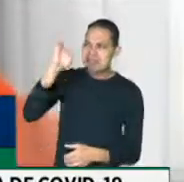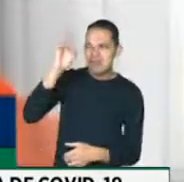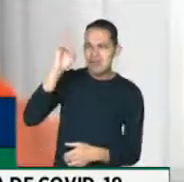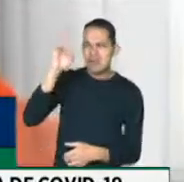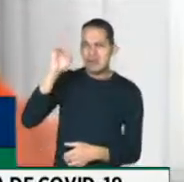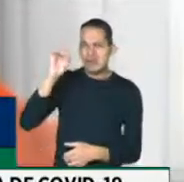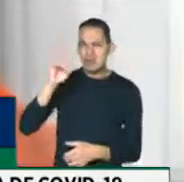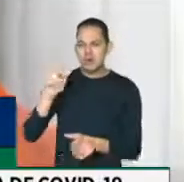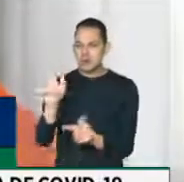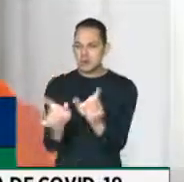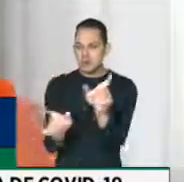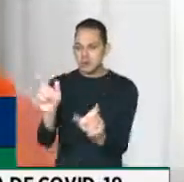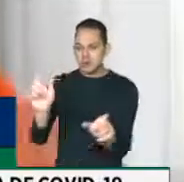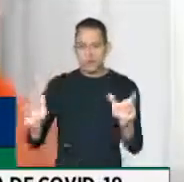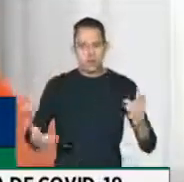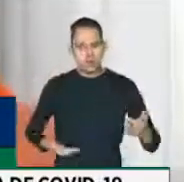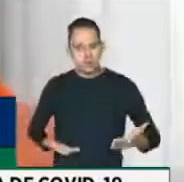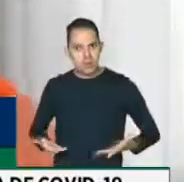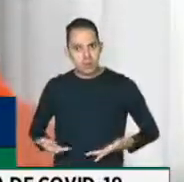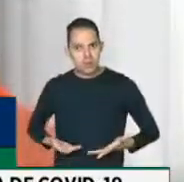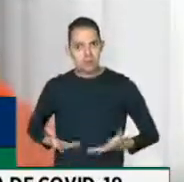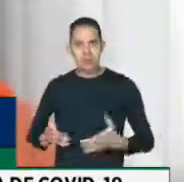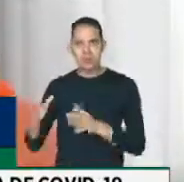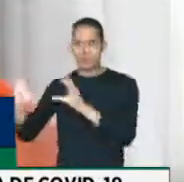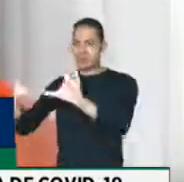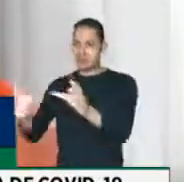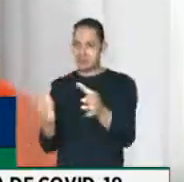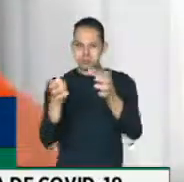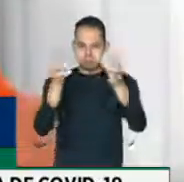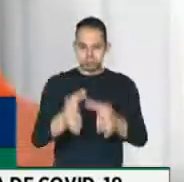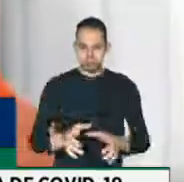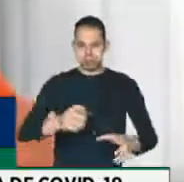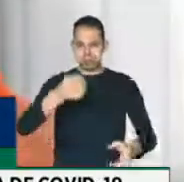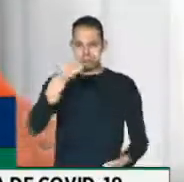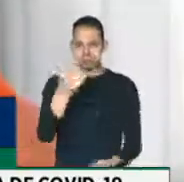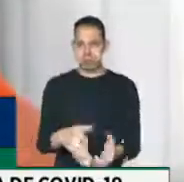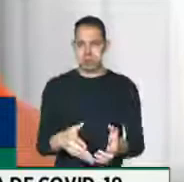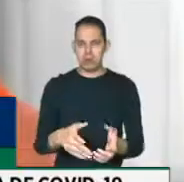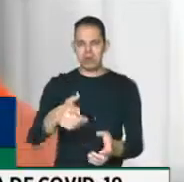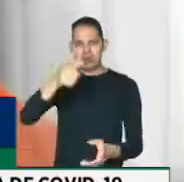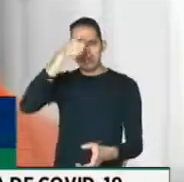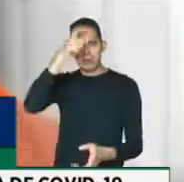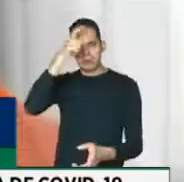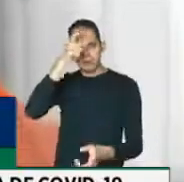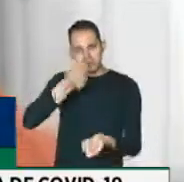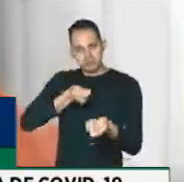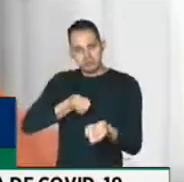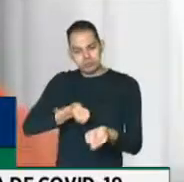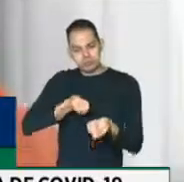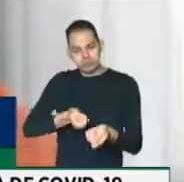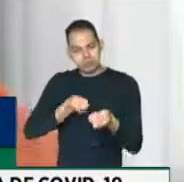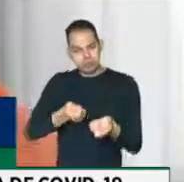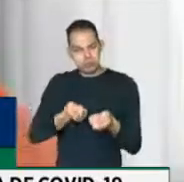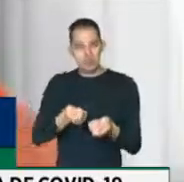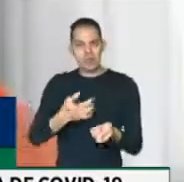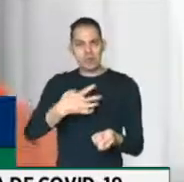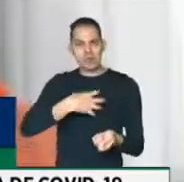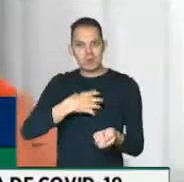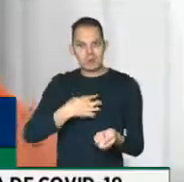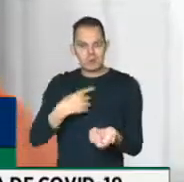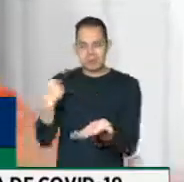jogar os trabalhadores na cova do diabo, sem as mínimas condições de força para